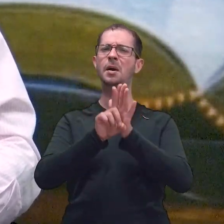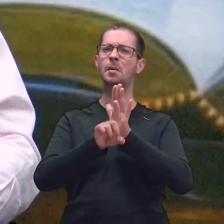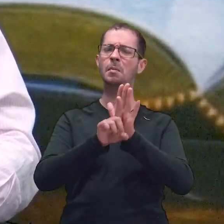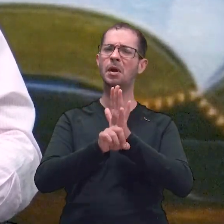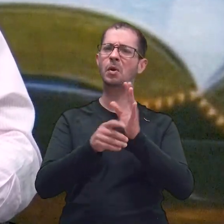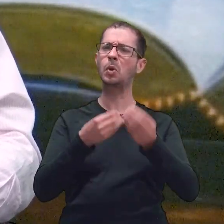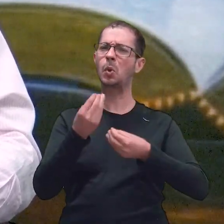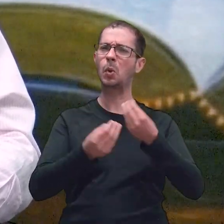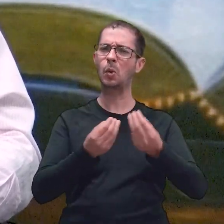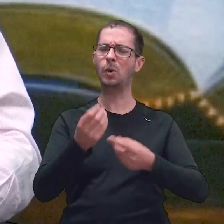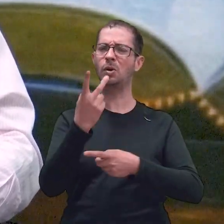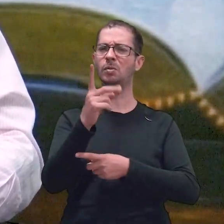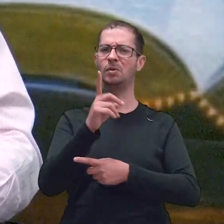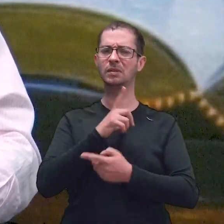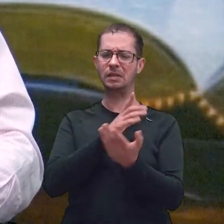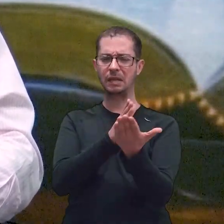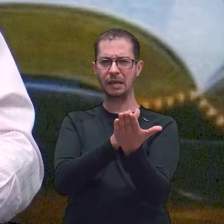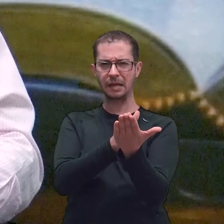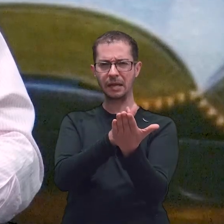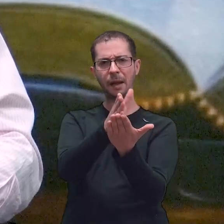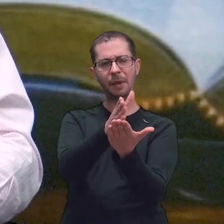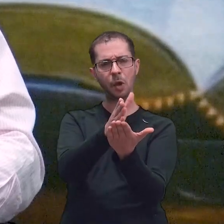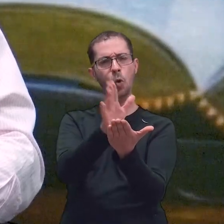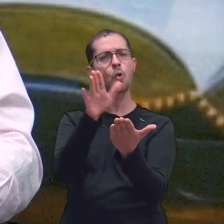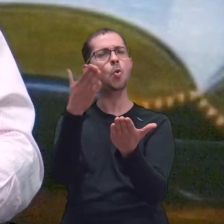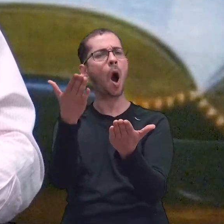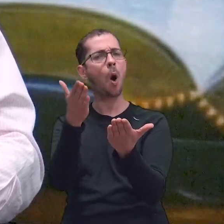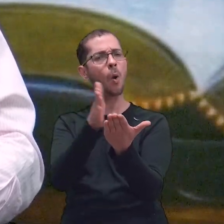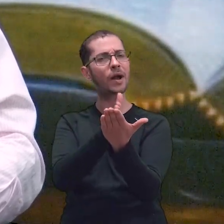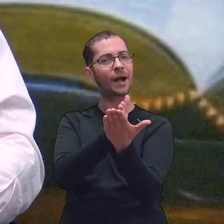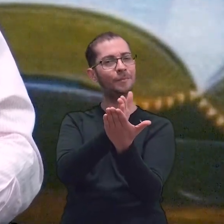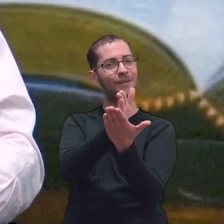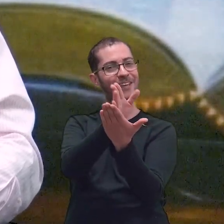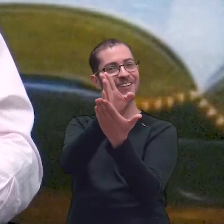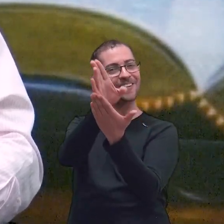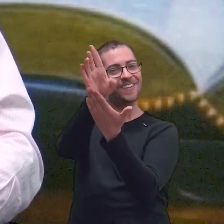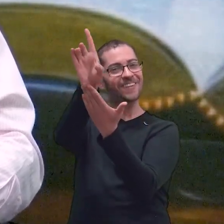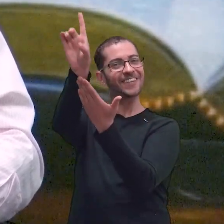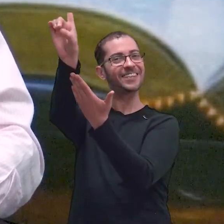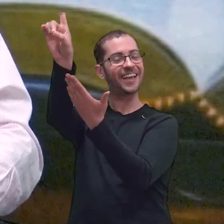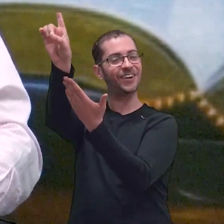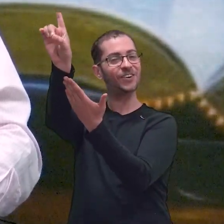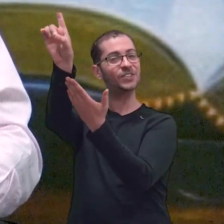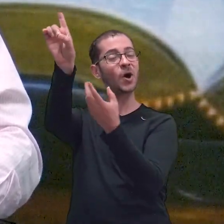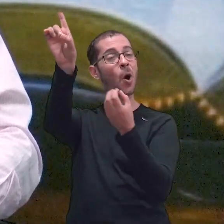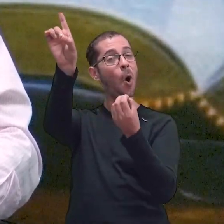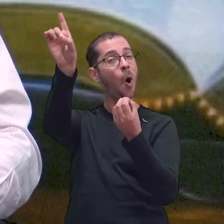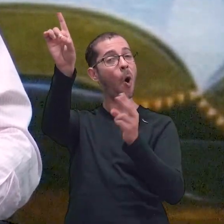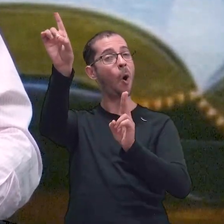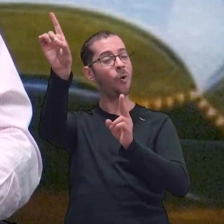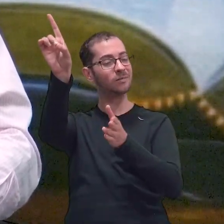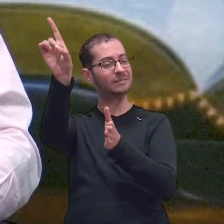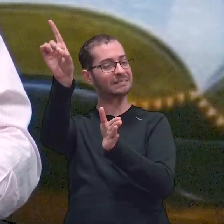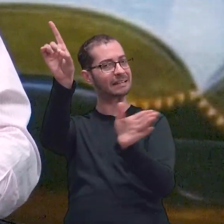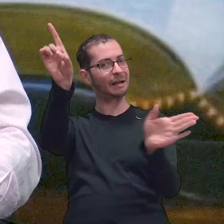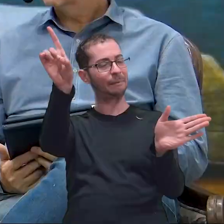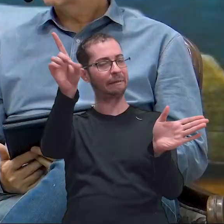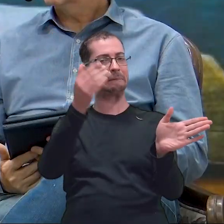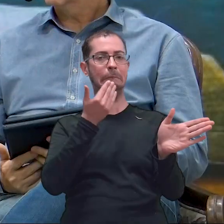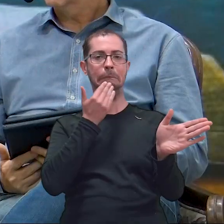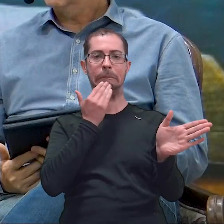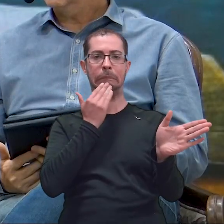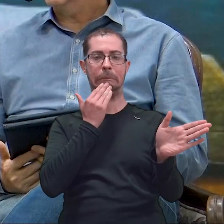temos procurado andar nos caminhos do Senhor? Mas nós temos andado, às vezes, com companhias que são